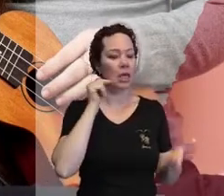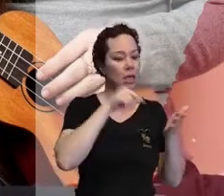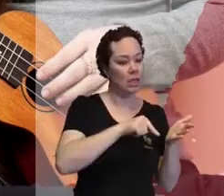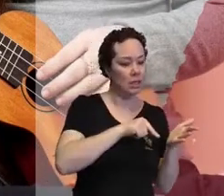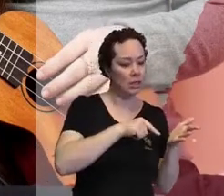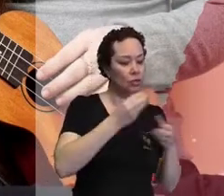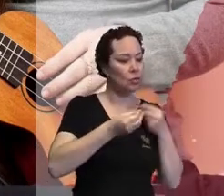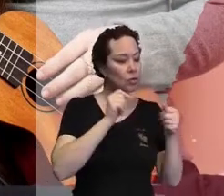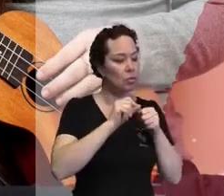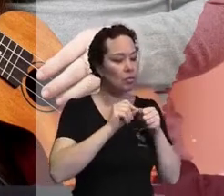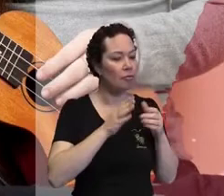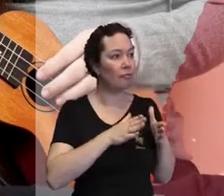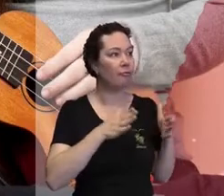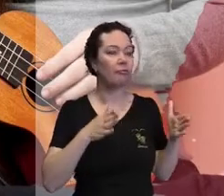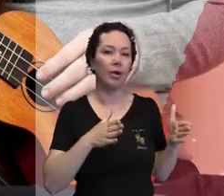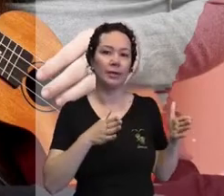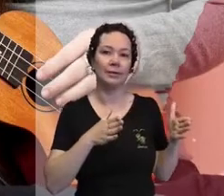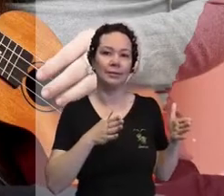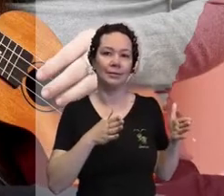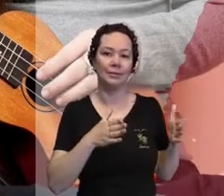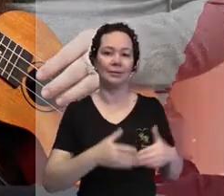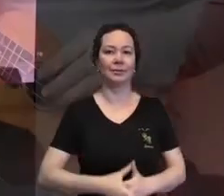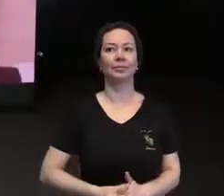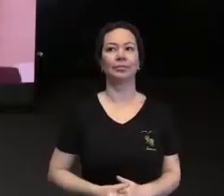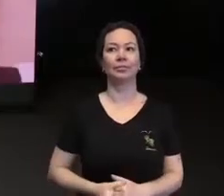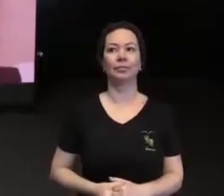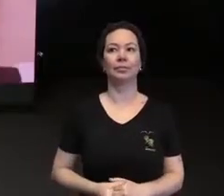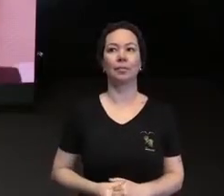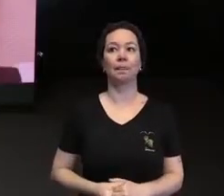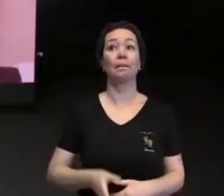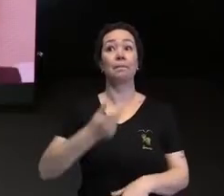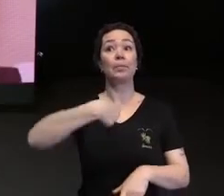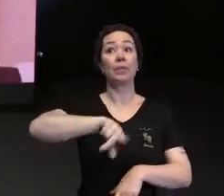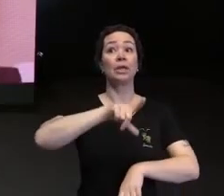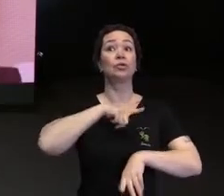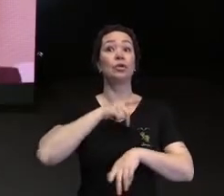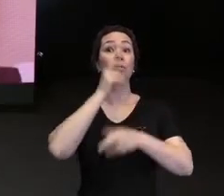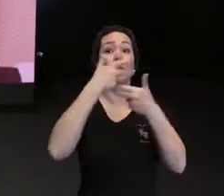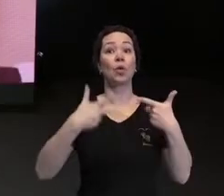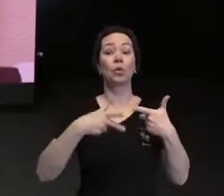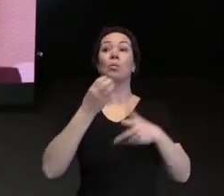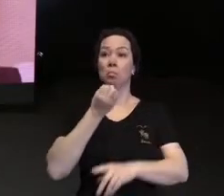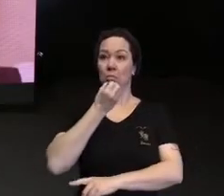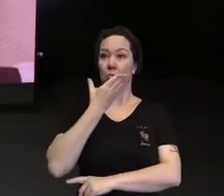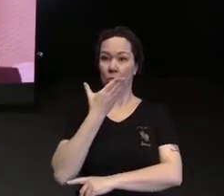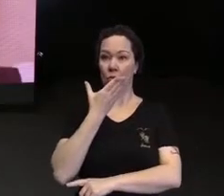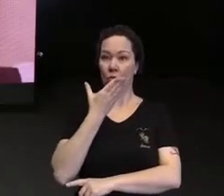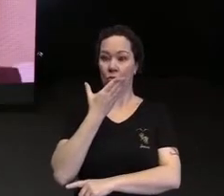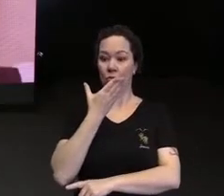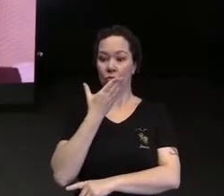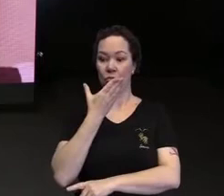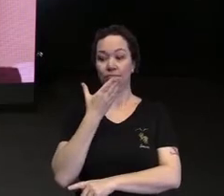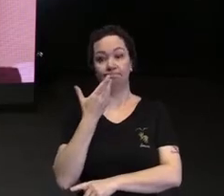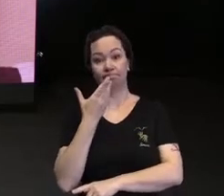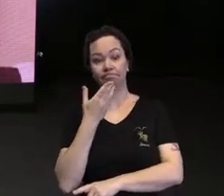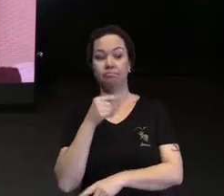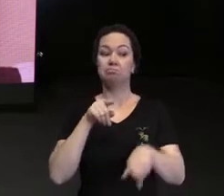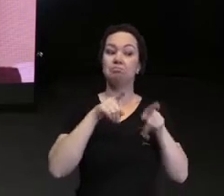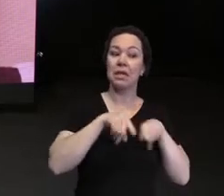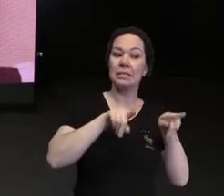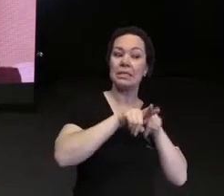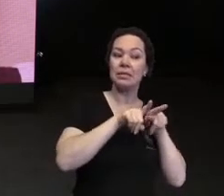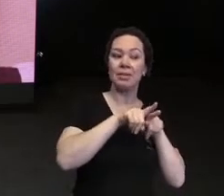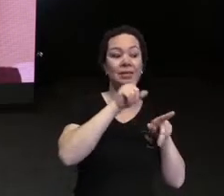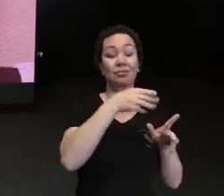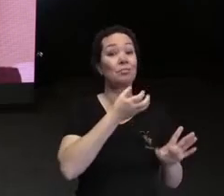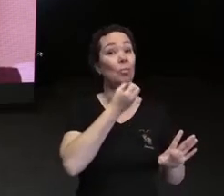esse grande arquivo chamado aí de referências. E isso tem uma parte muito boa e outra nem tanto, que a gente